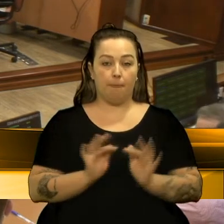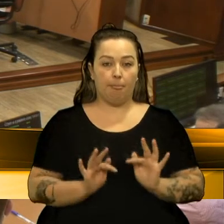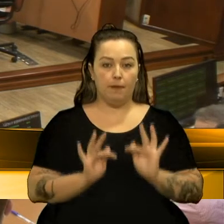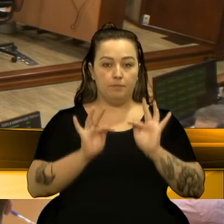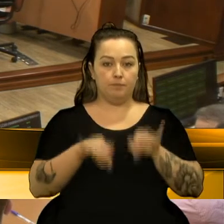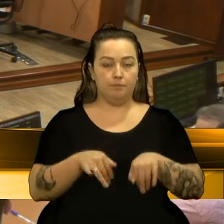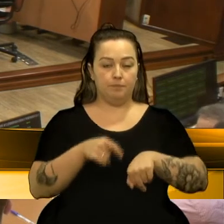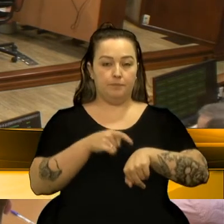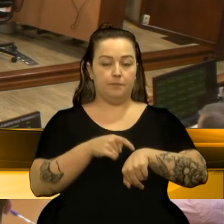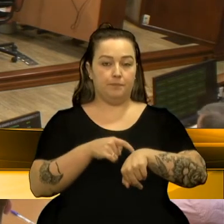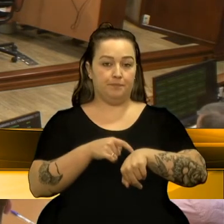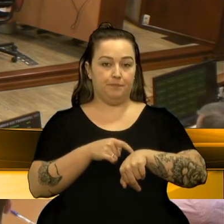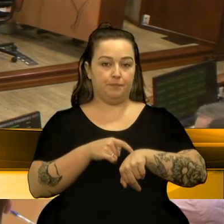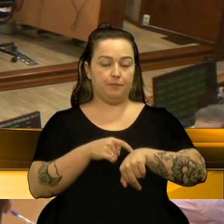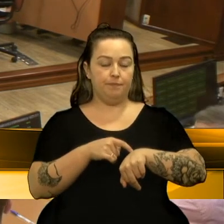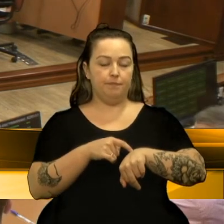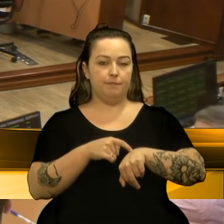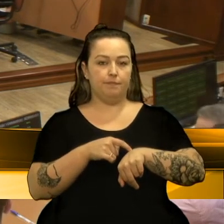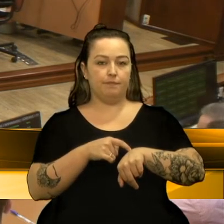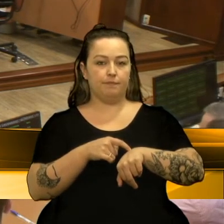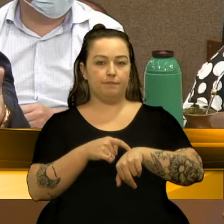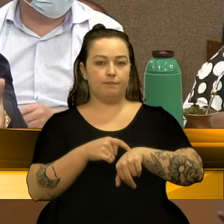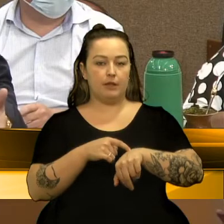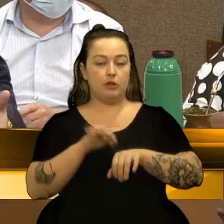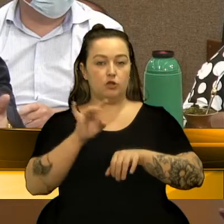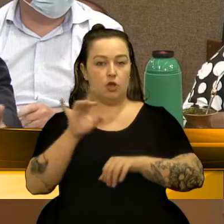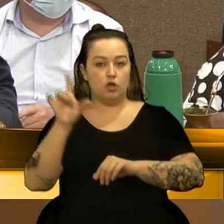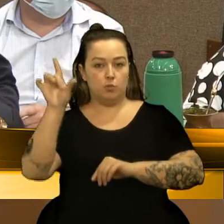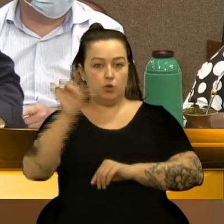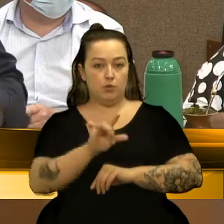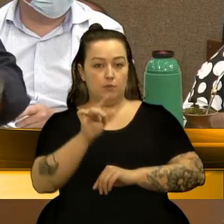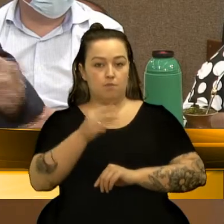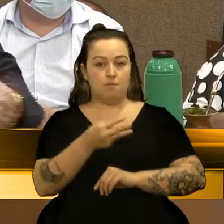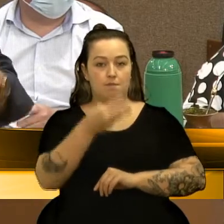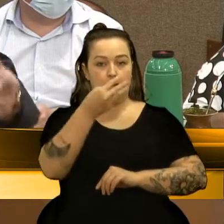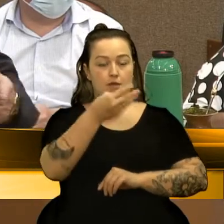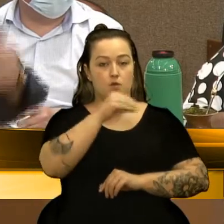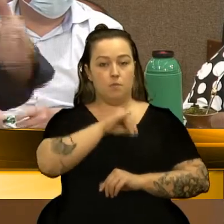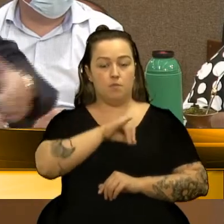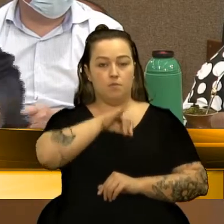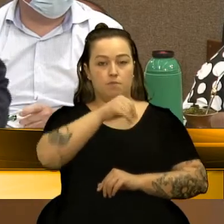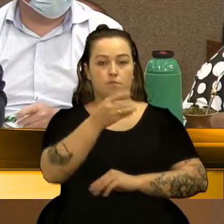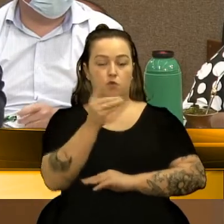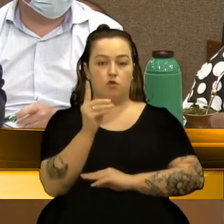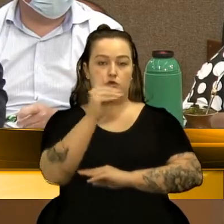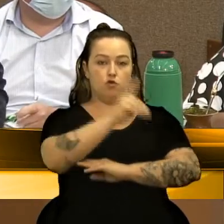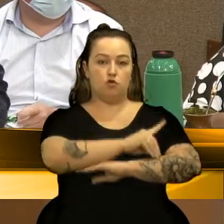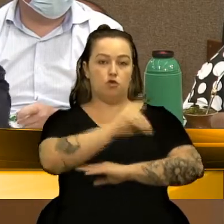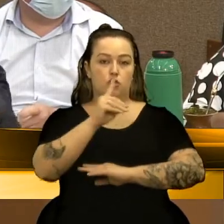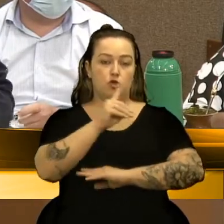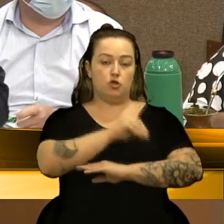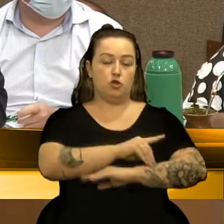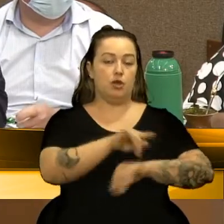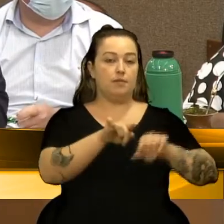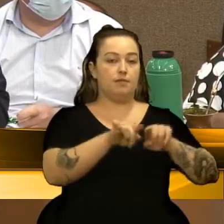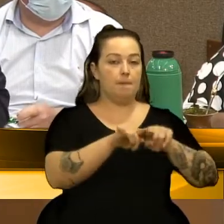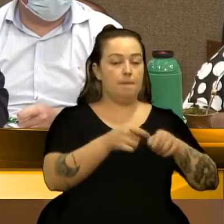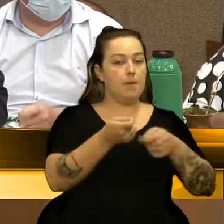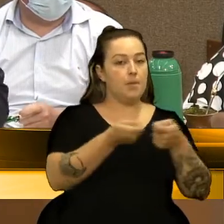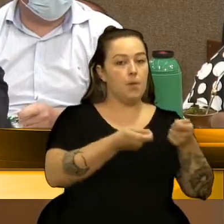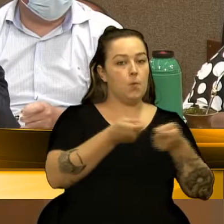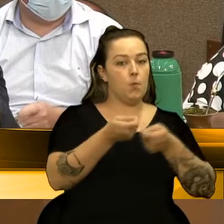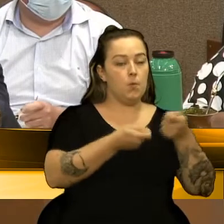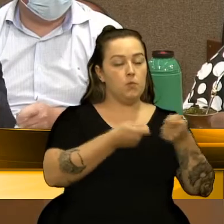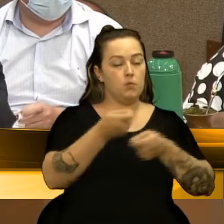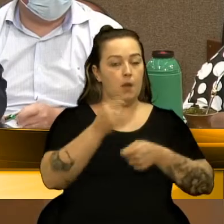E vamos ter só essa oportunidade, esses três escolhas de data, para nós também poder monitorar, se é isso mesmo que está acontecendo.